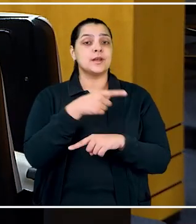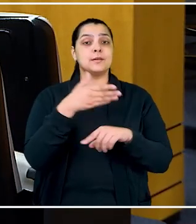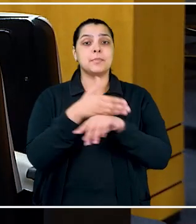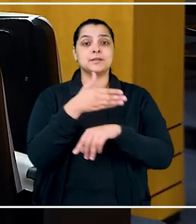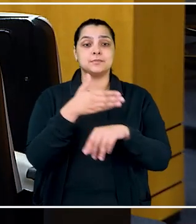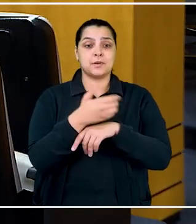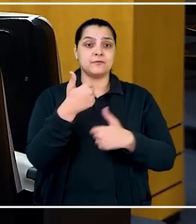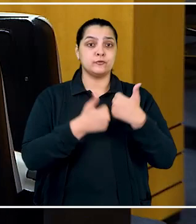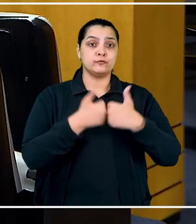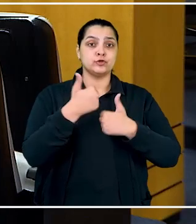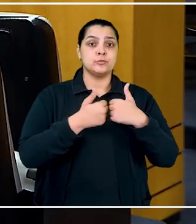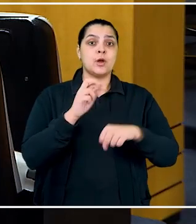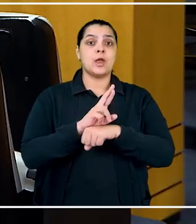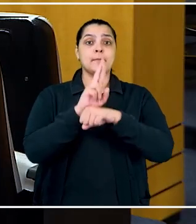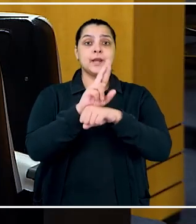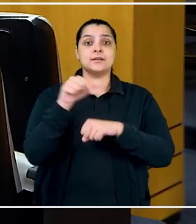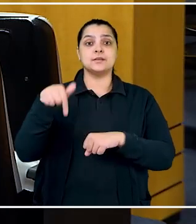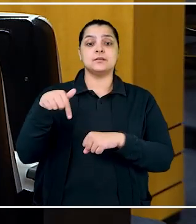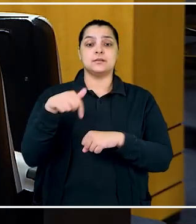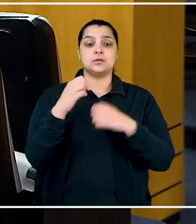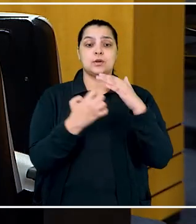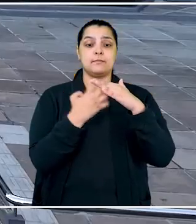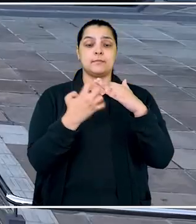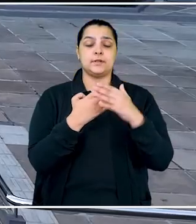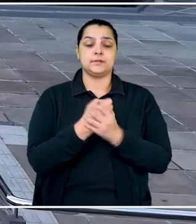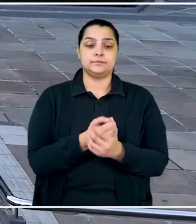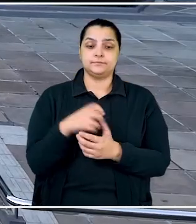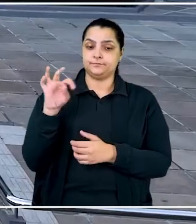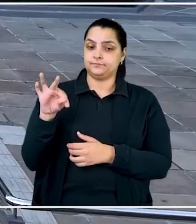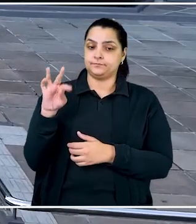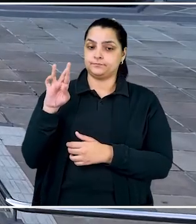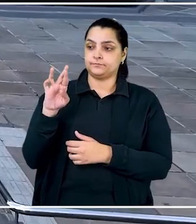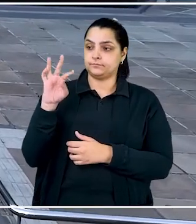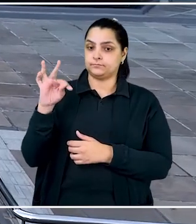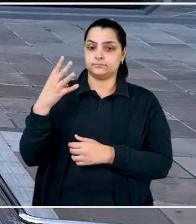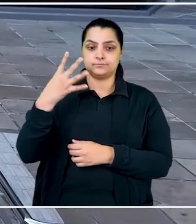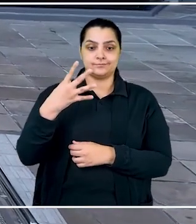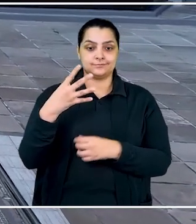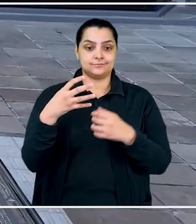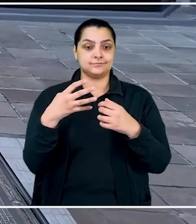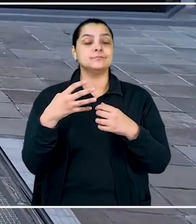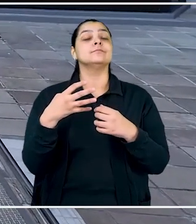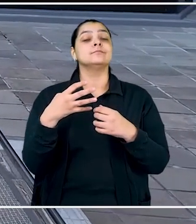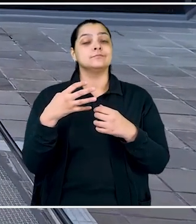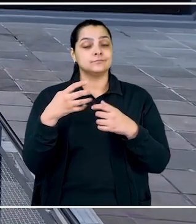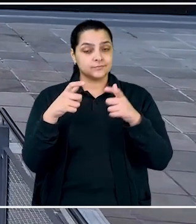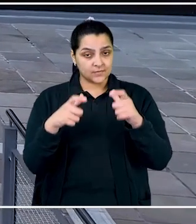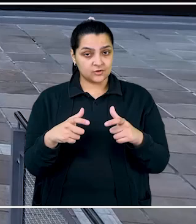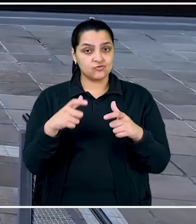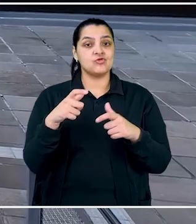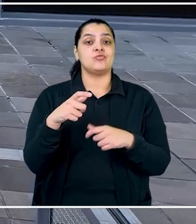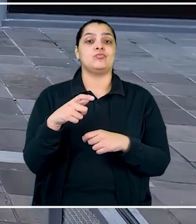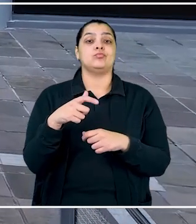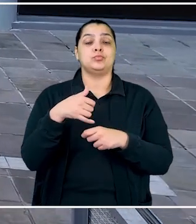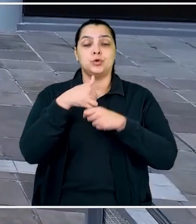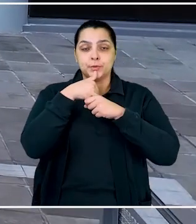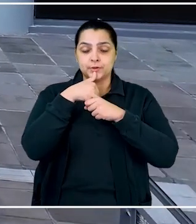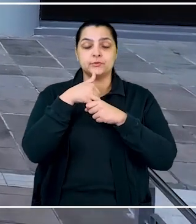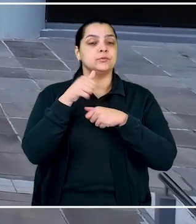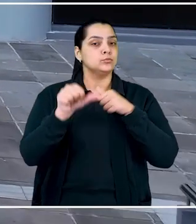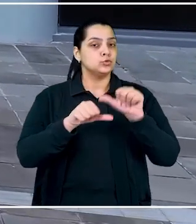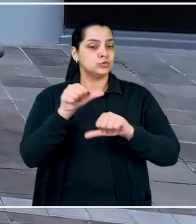participava do torneio representando a empresa. O Tribunal Regional do Trabalho da Quarta Região, no Rio Grande do Sul,